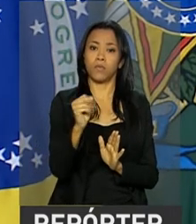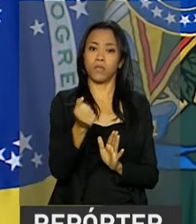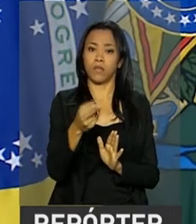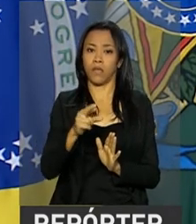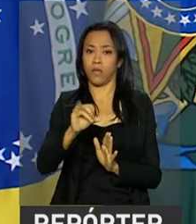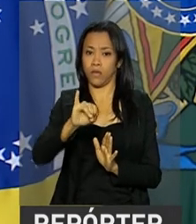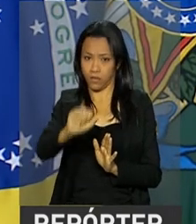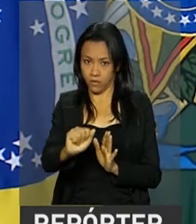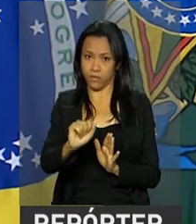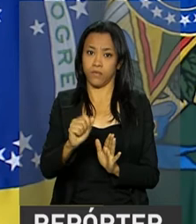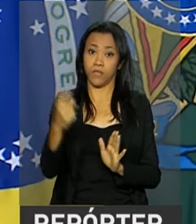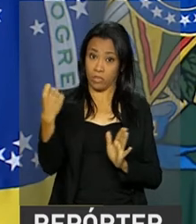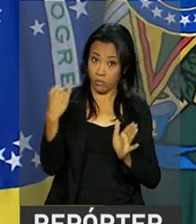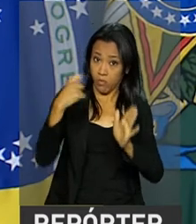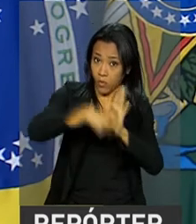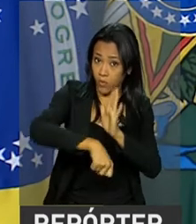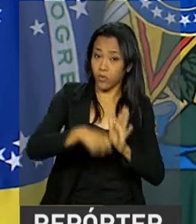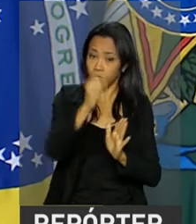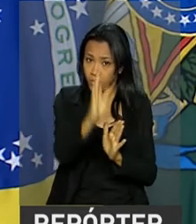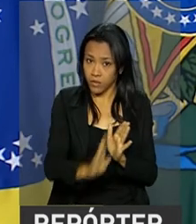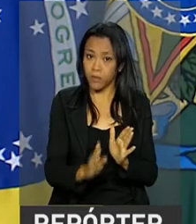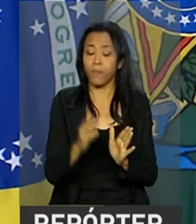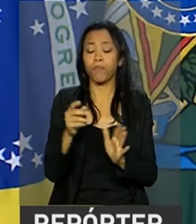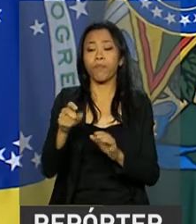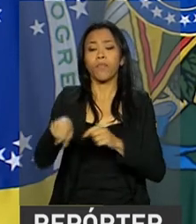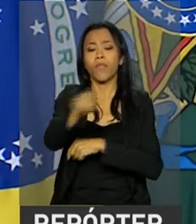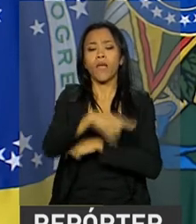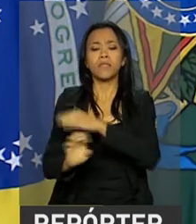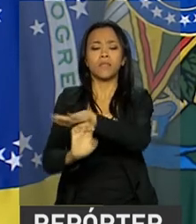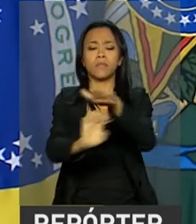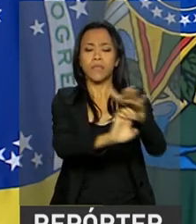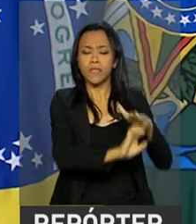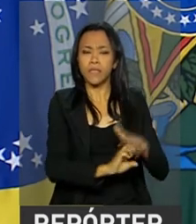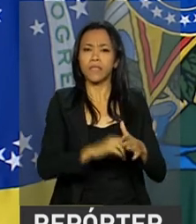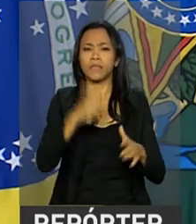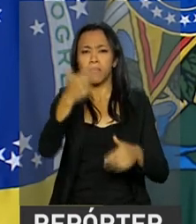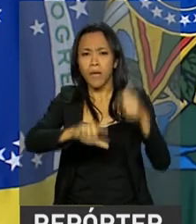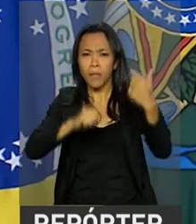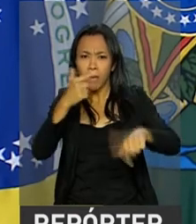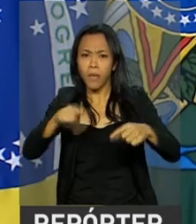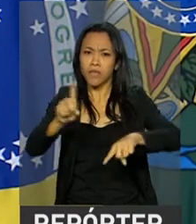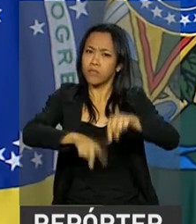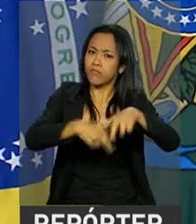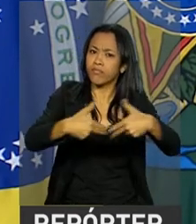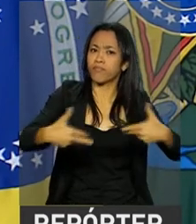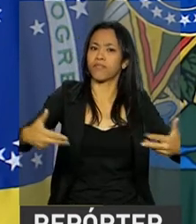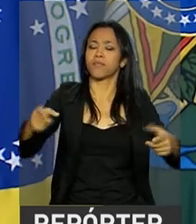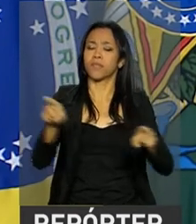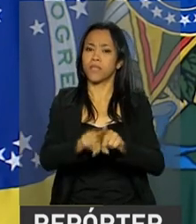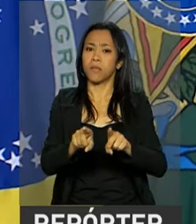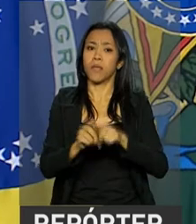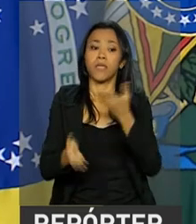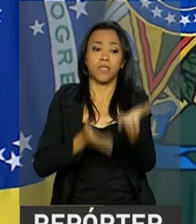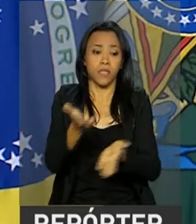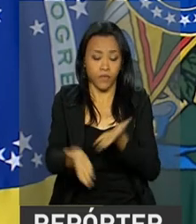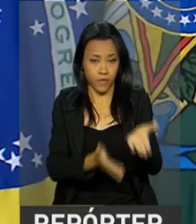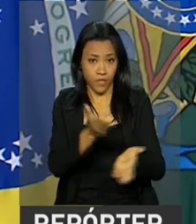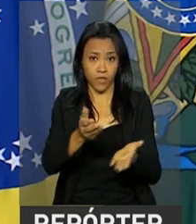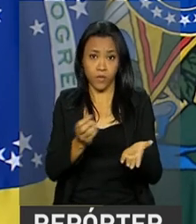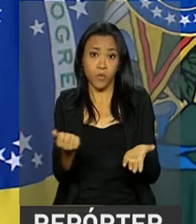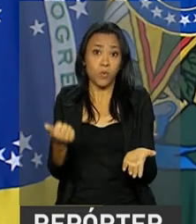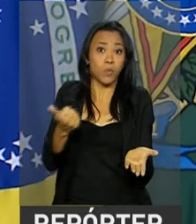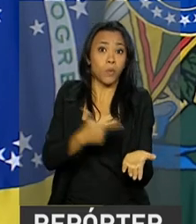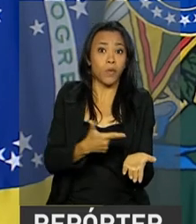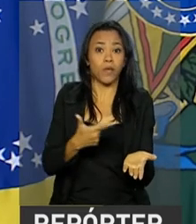dedicar-se mais a gerar produtos, serviços e comercializar do que